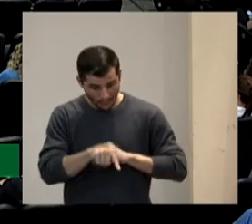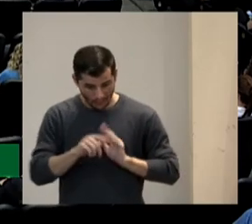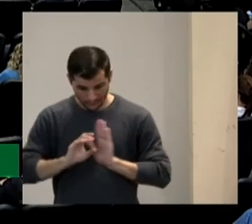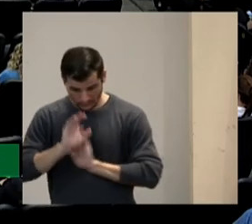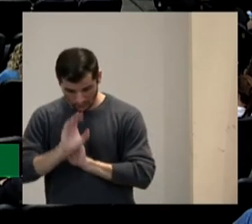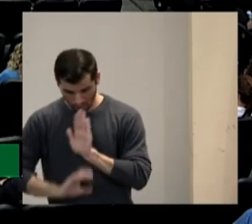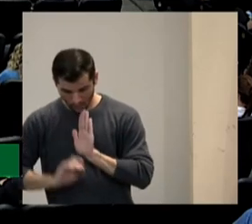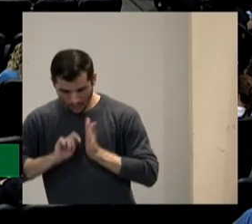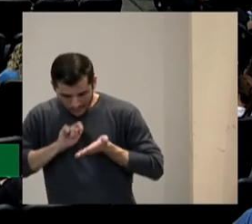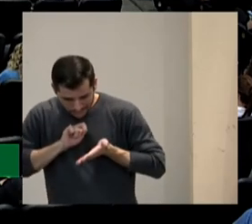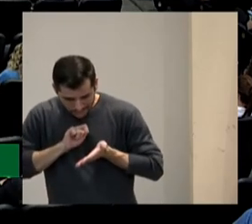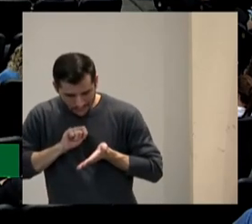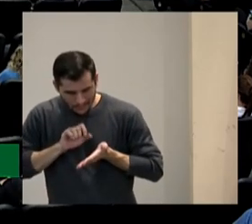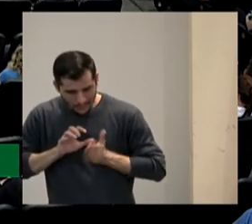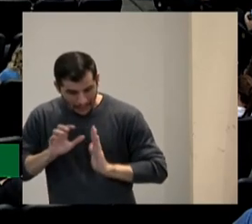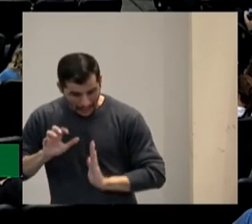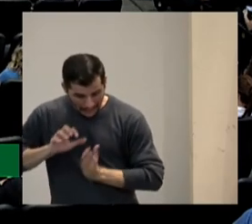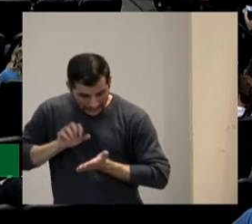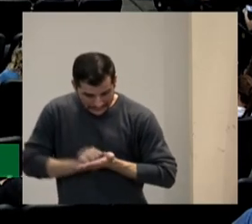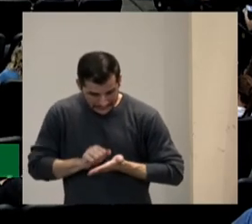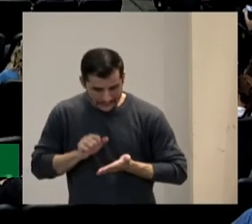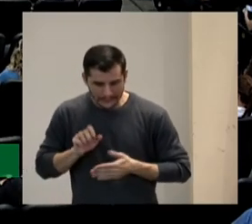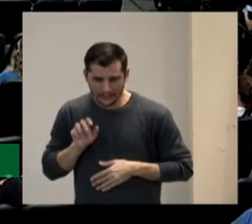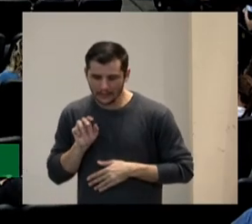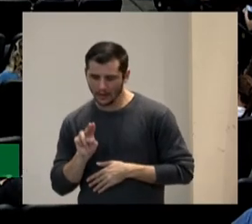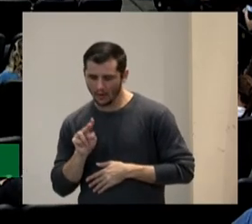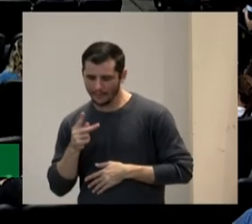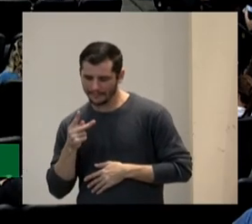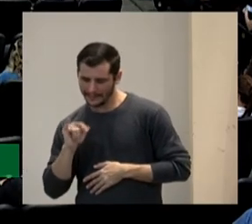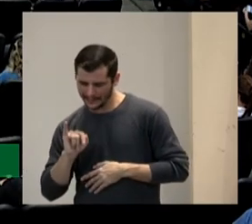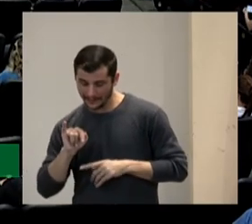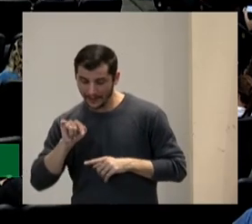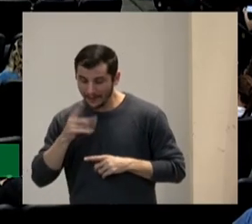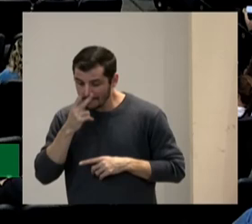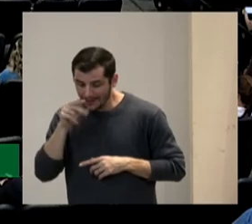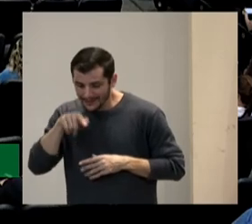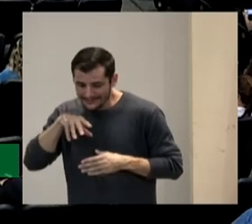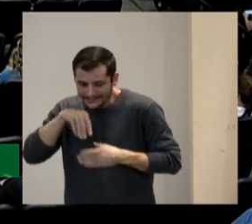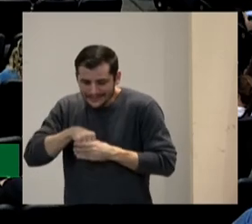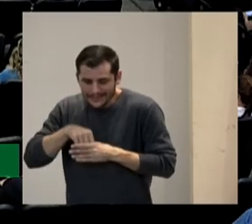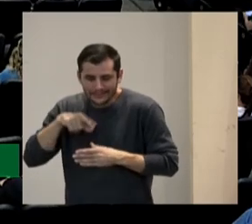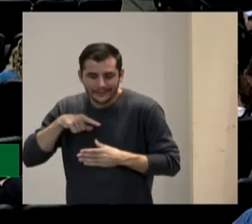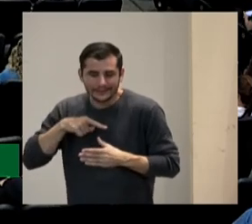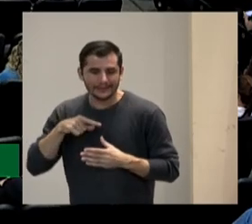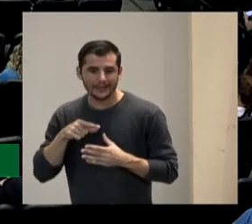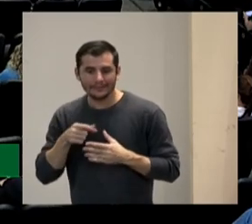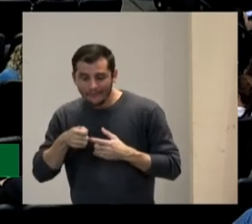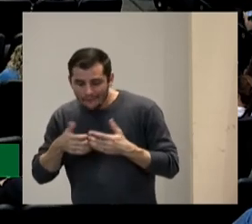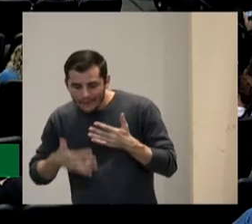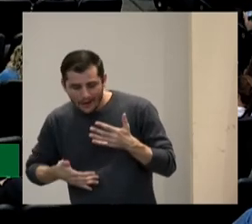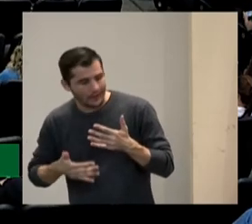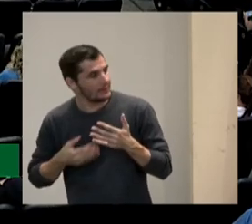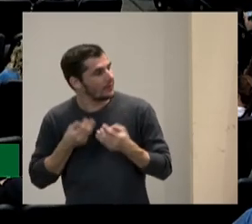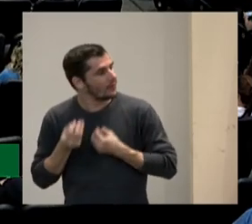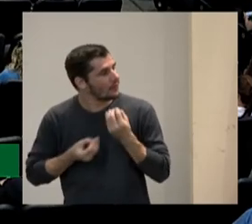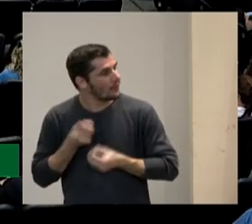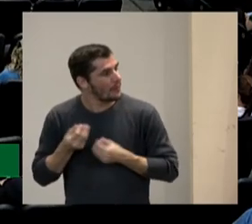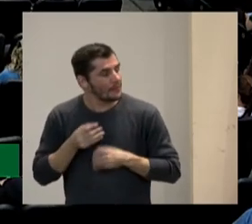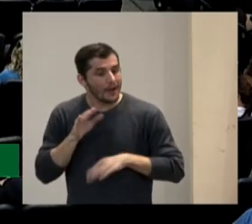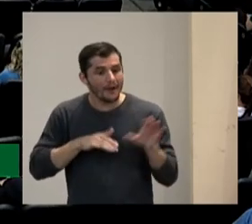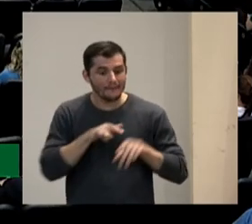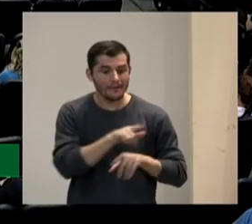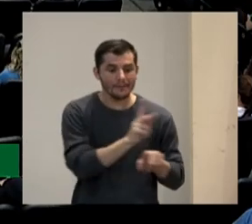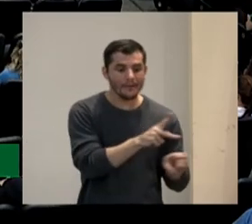a declarações curriculares o PI tem uma carga muito negativa apenas falada para o professor e eu entendo